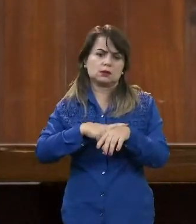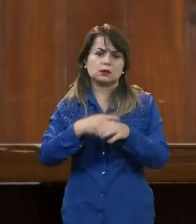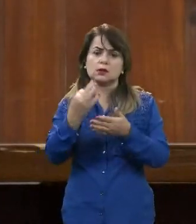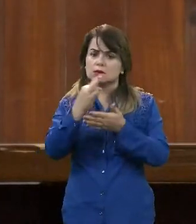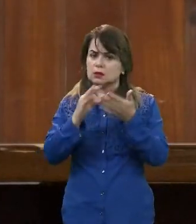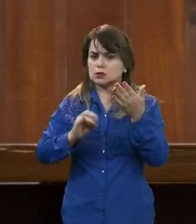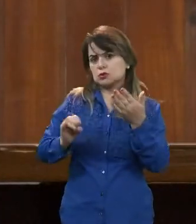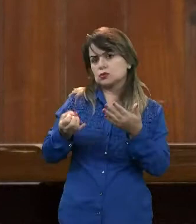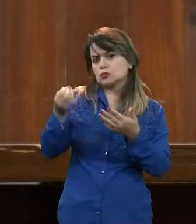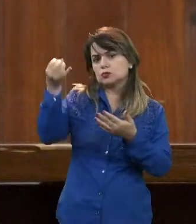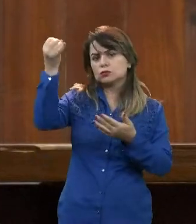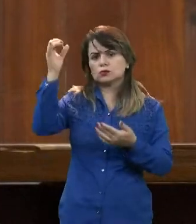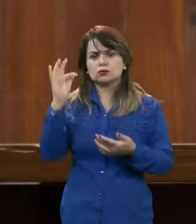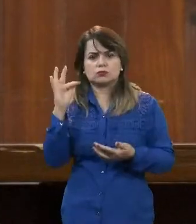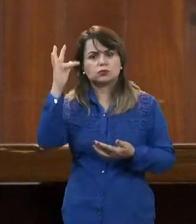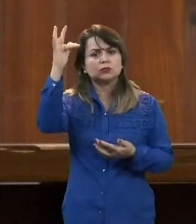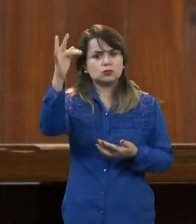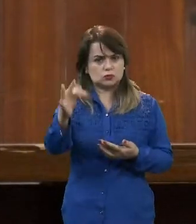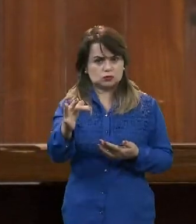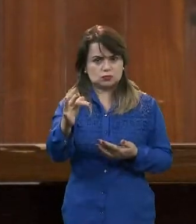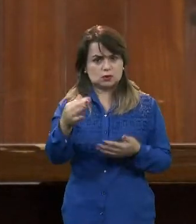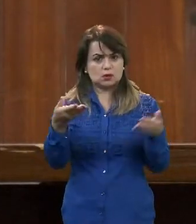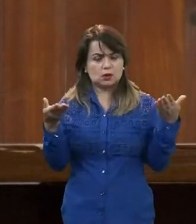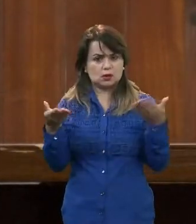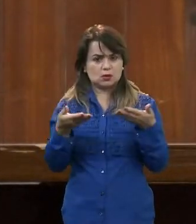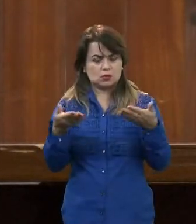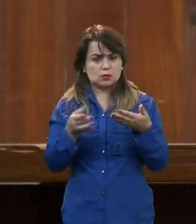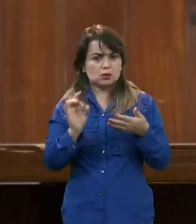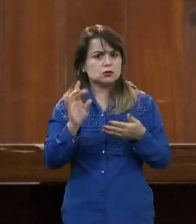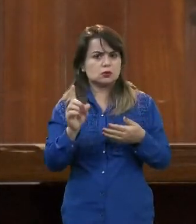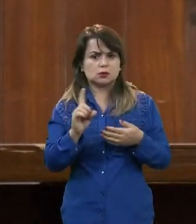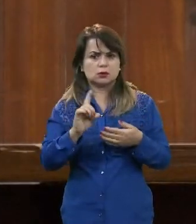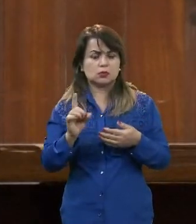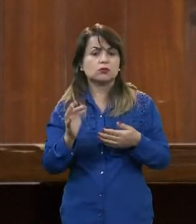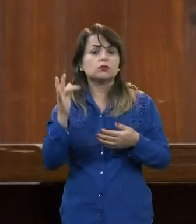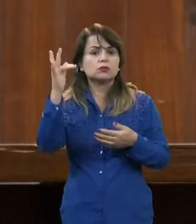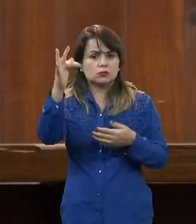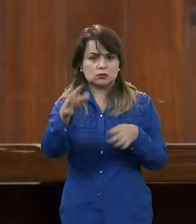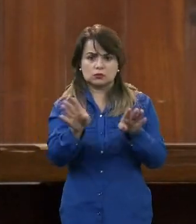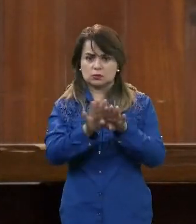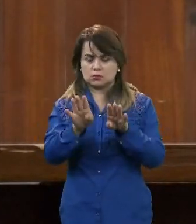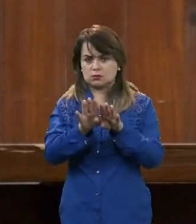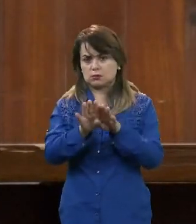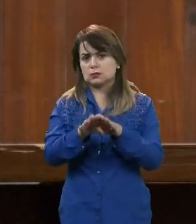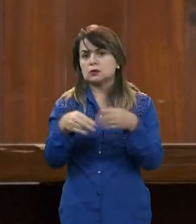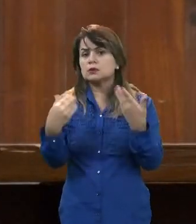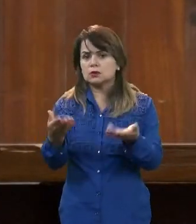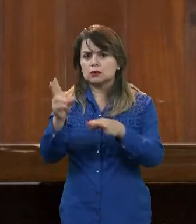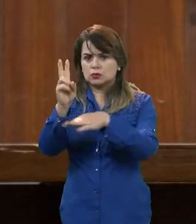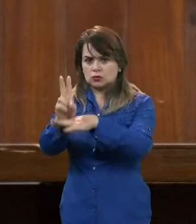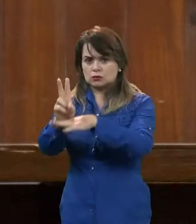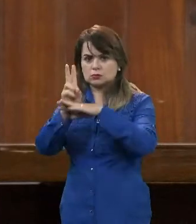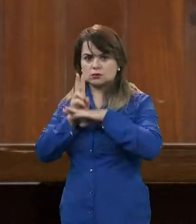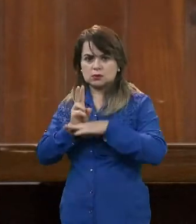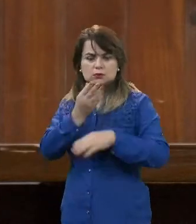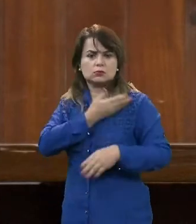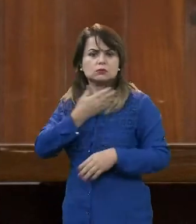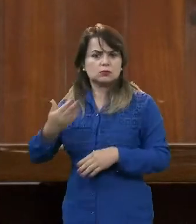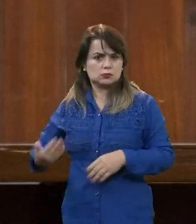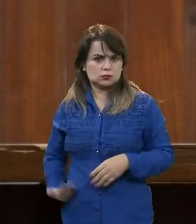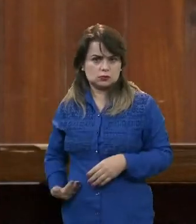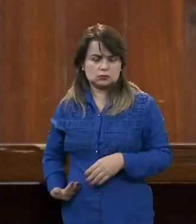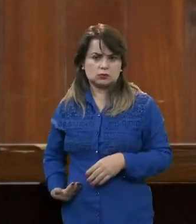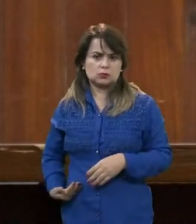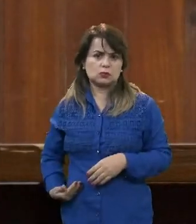e não só na atual. Então, quando nós estamos tratando de consignado público, essa já é a menor taxa que nós praticamos.